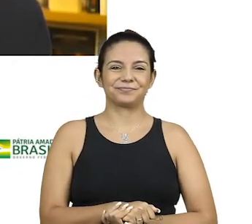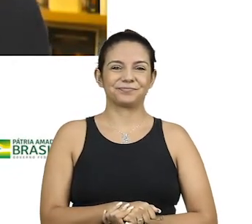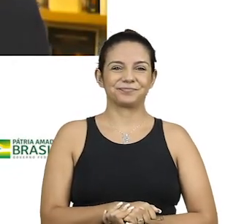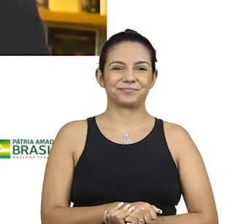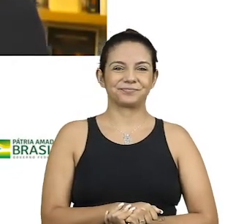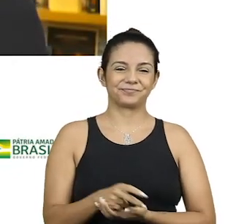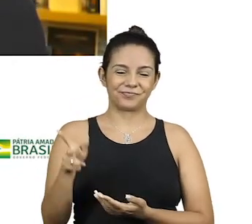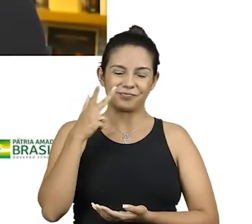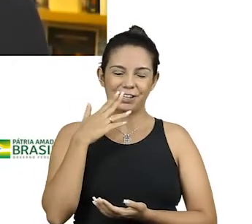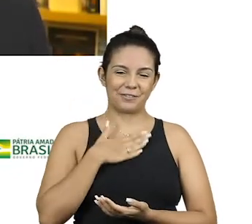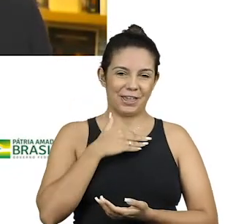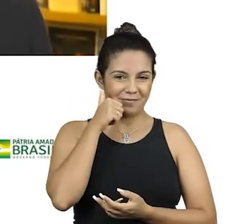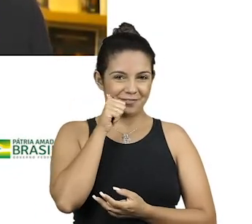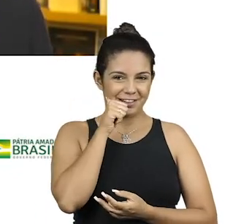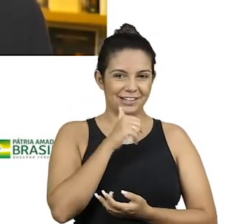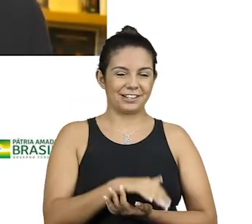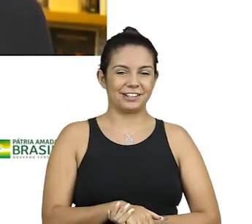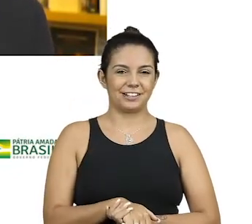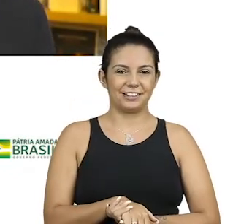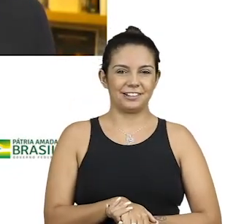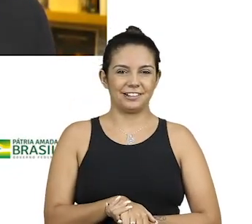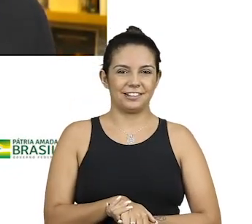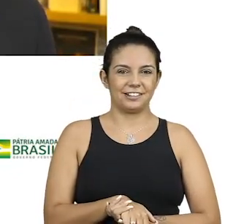Minha menina! Que bonito!